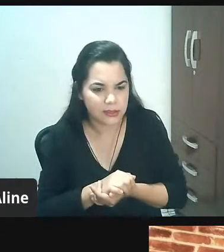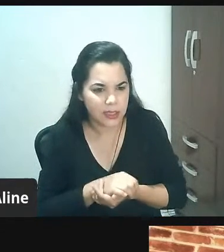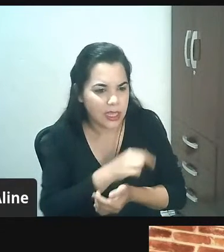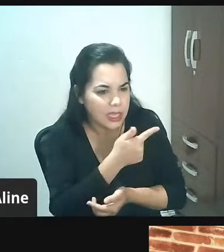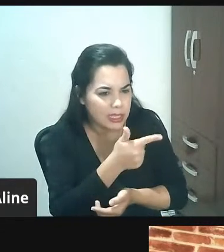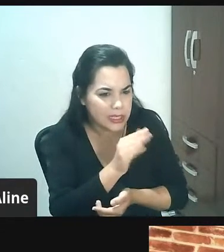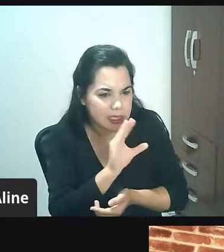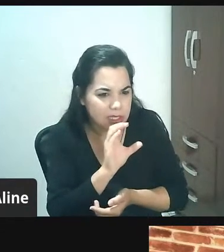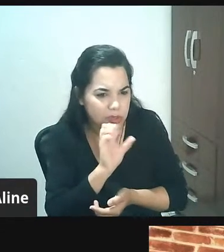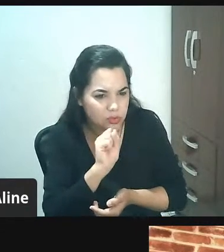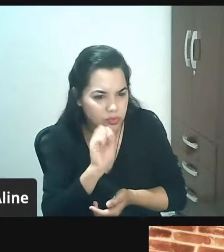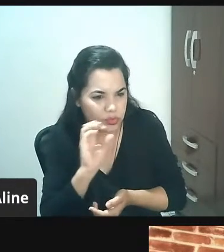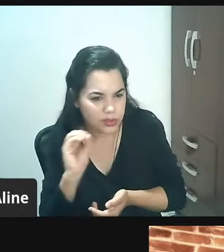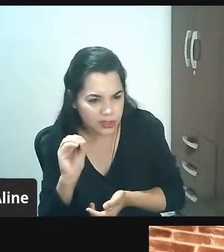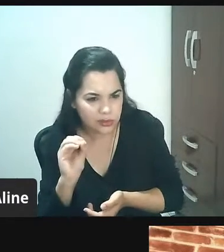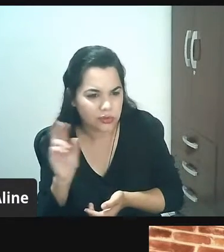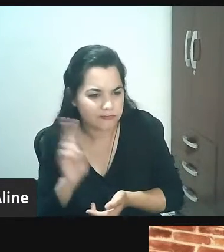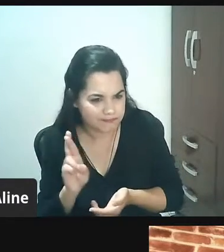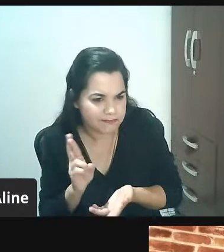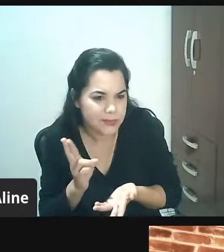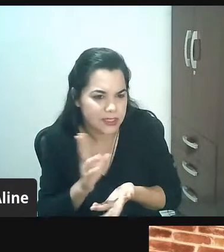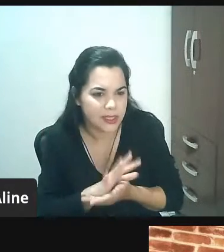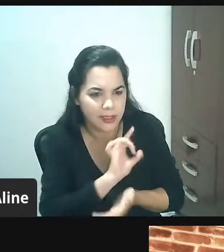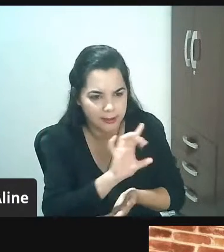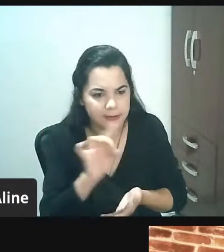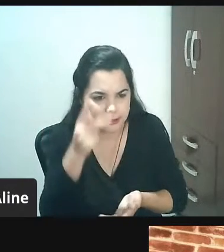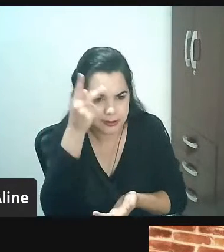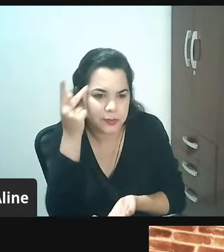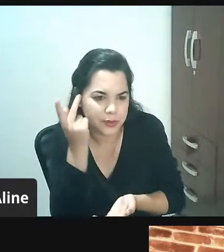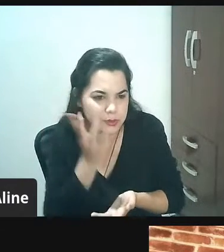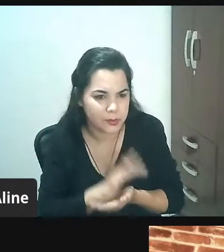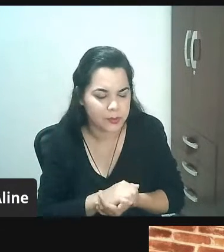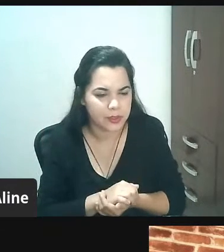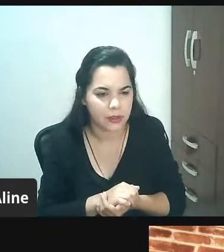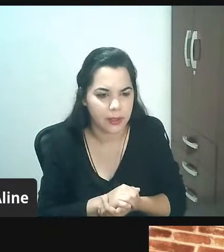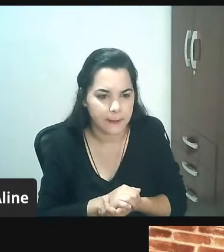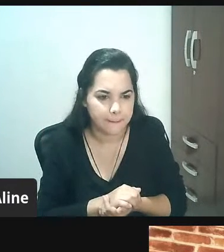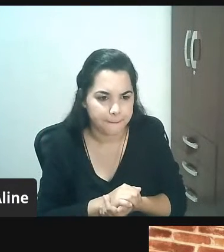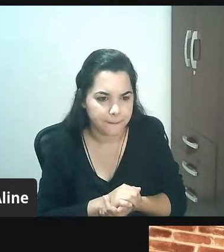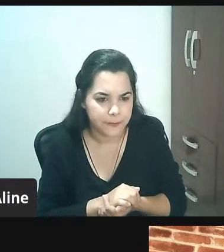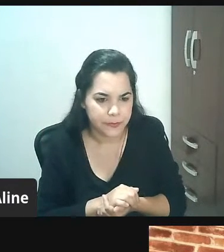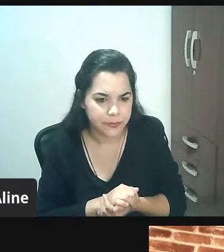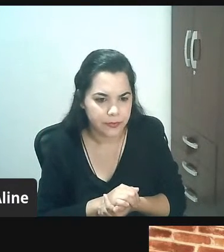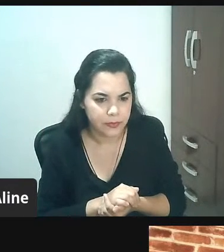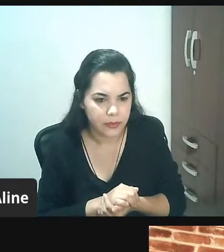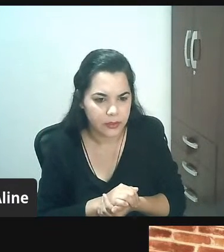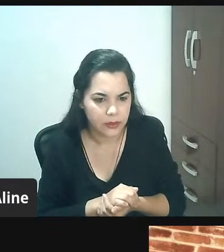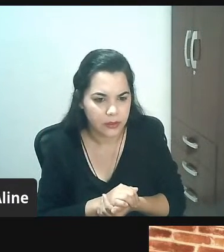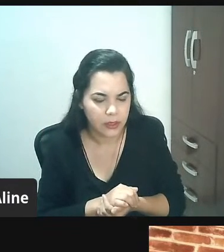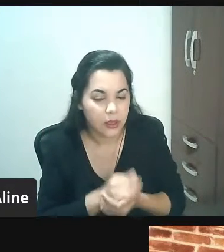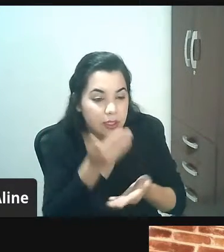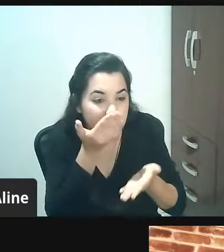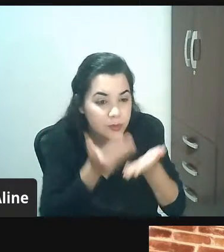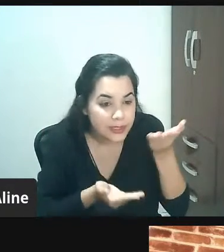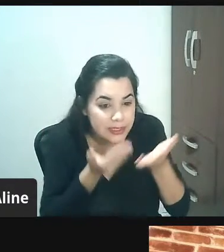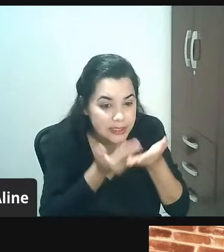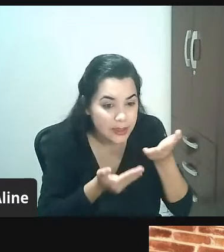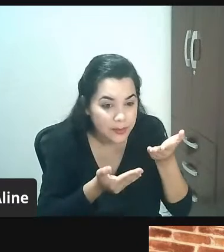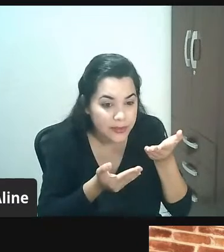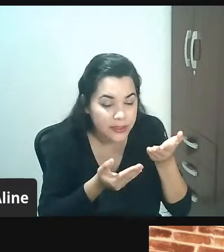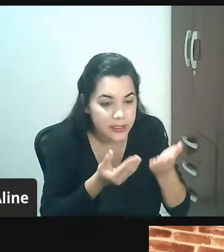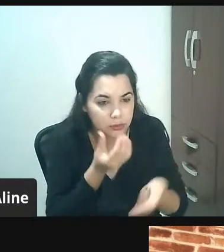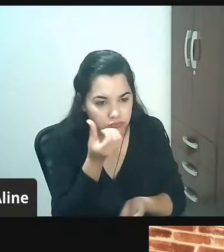280 reais eu falo legal 280 reais então é seguinte 280 reais você está perdendo 6